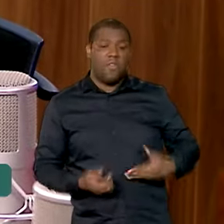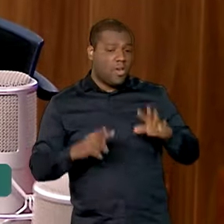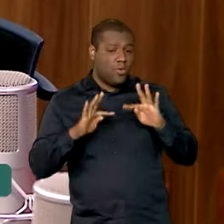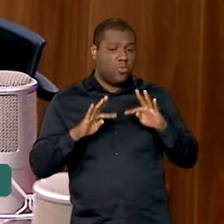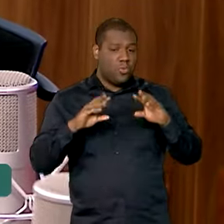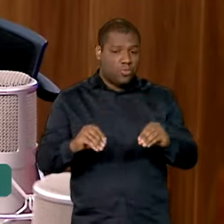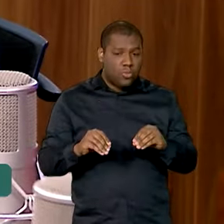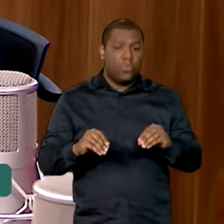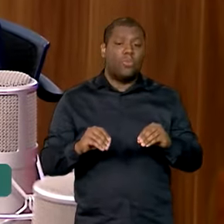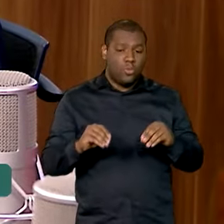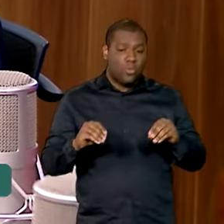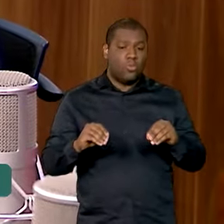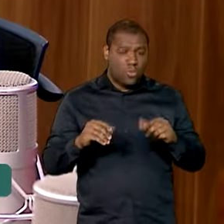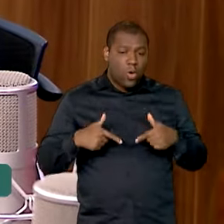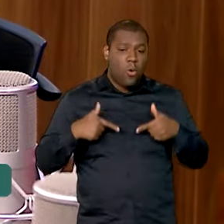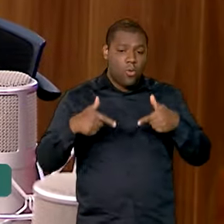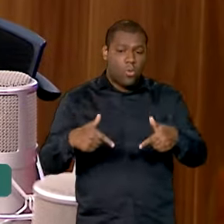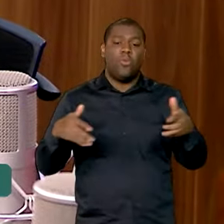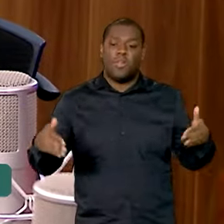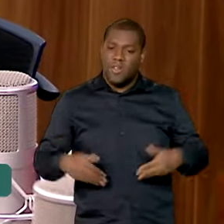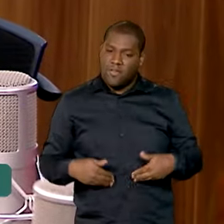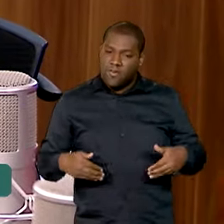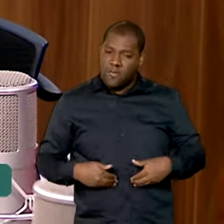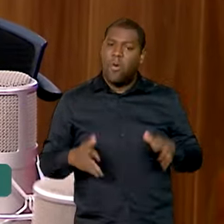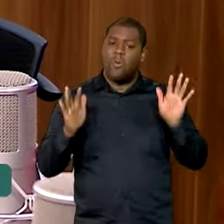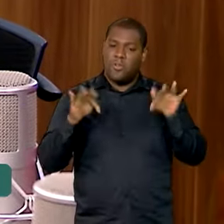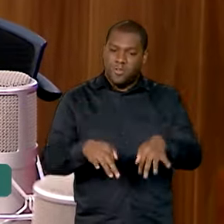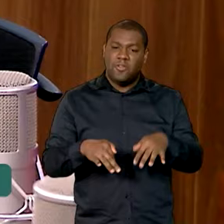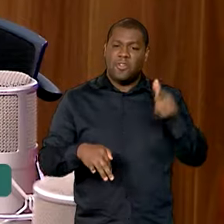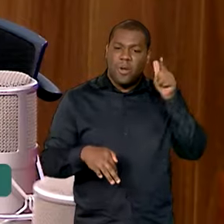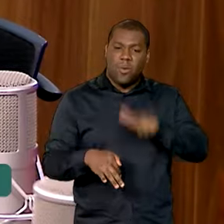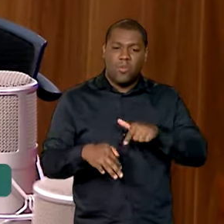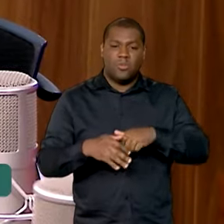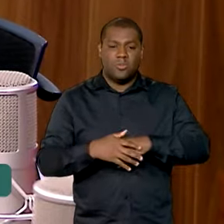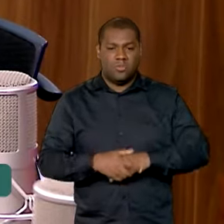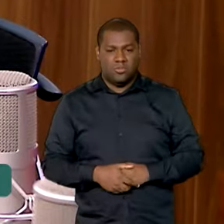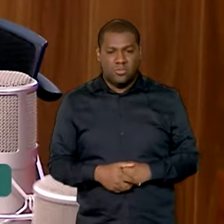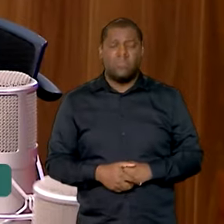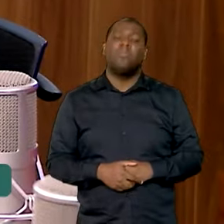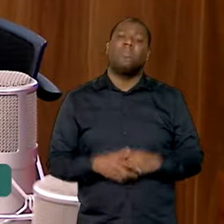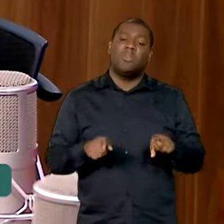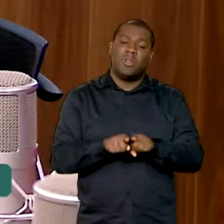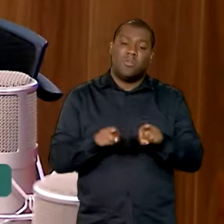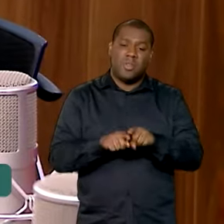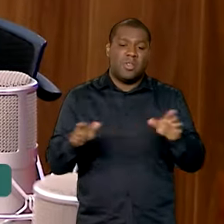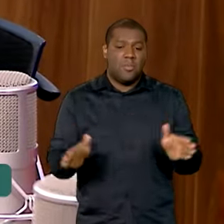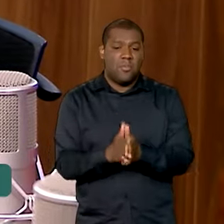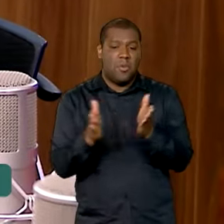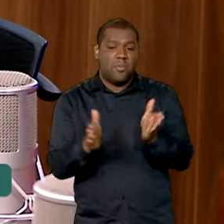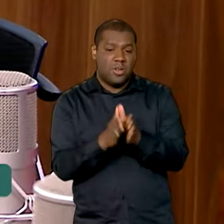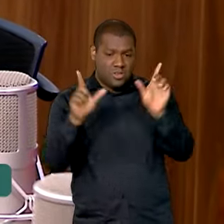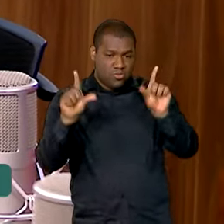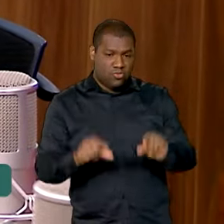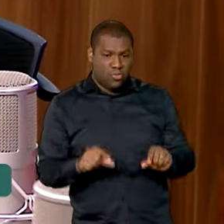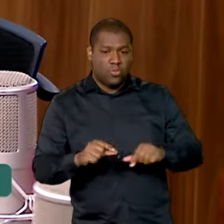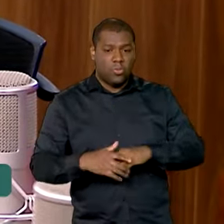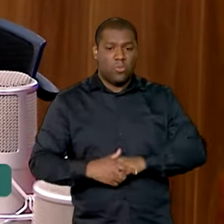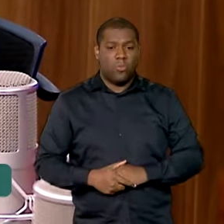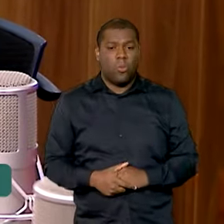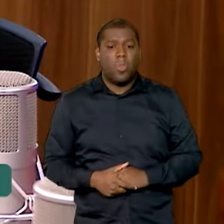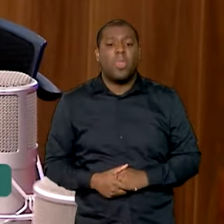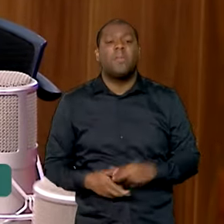a gente pode acabar. Então, esse é o primeiro. O primeiro item, combate à desigualdade, à pobreza e à fome. A segunda coisa